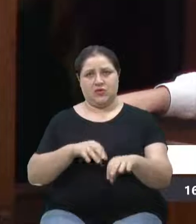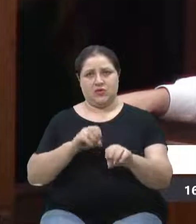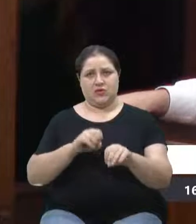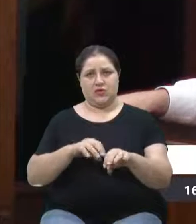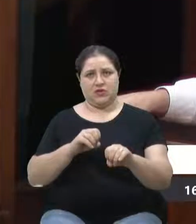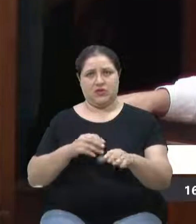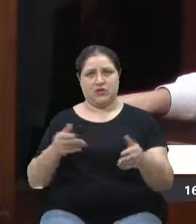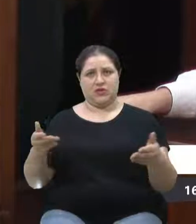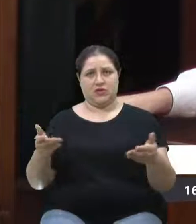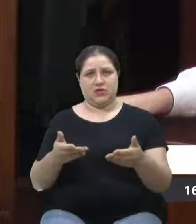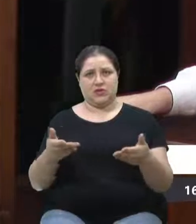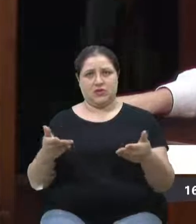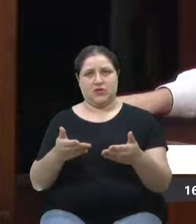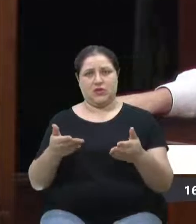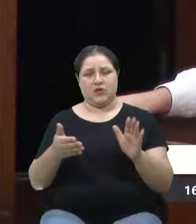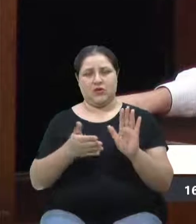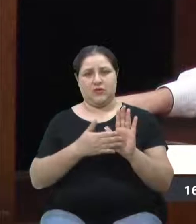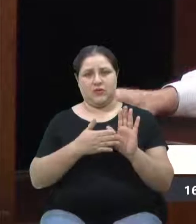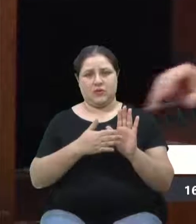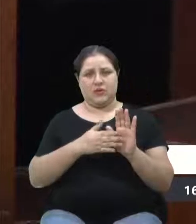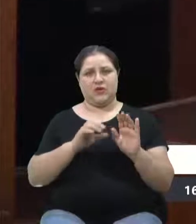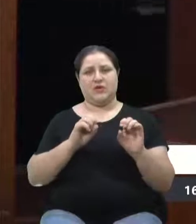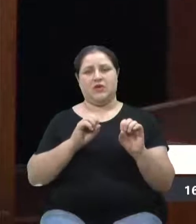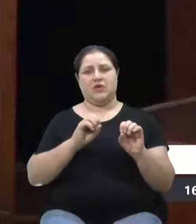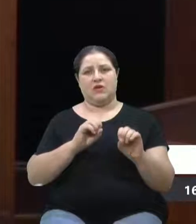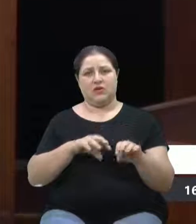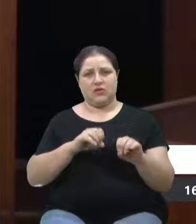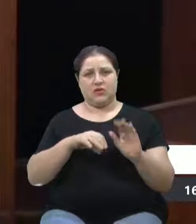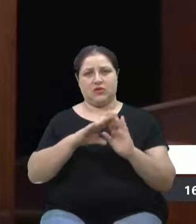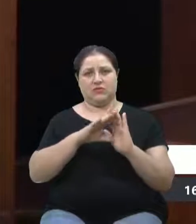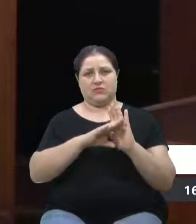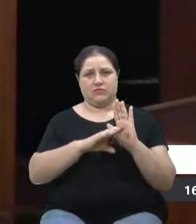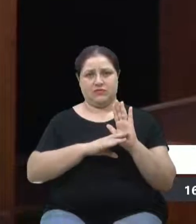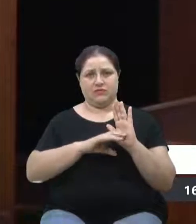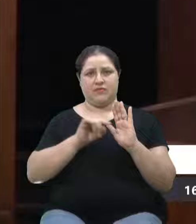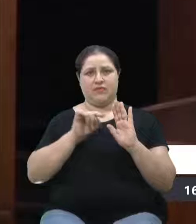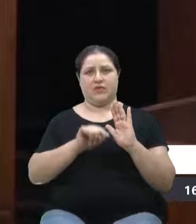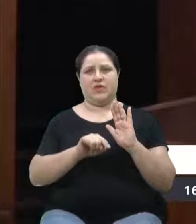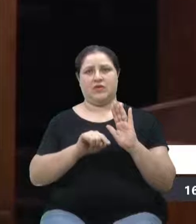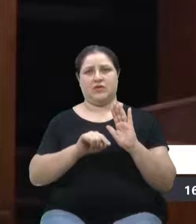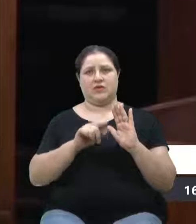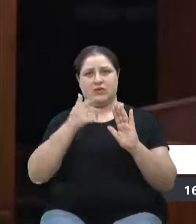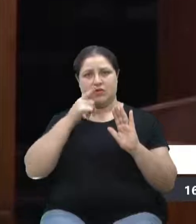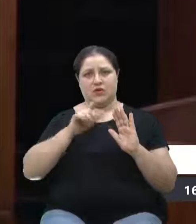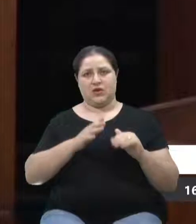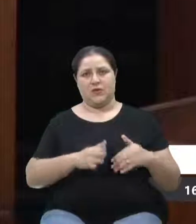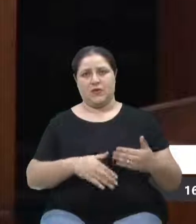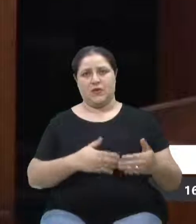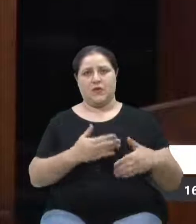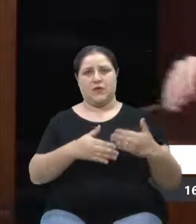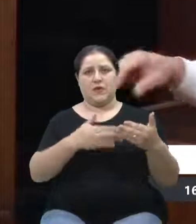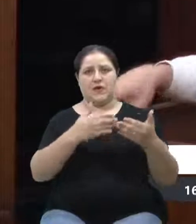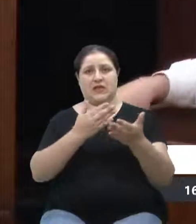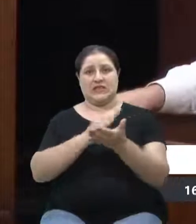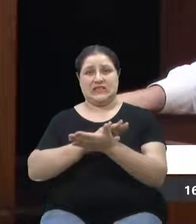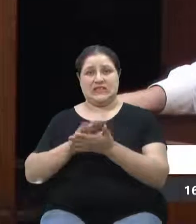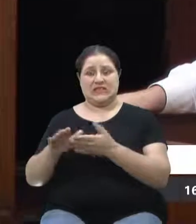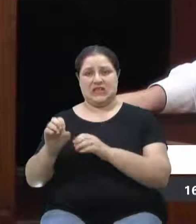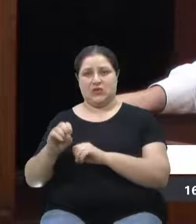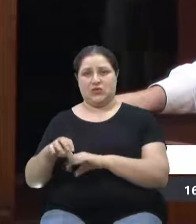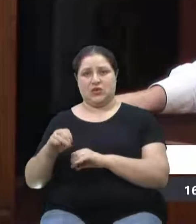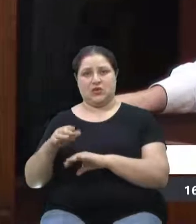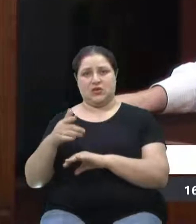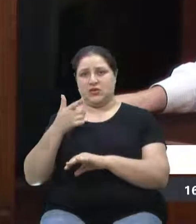agora a pauta é educação. E é assim que se vai, se anda para frente. Sem educação não se vai a lugar